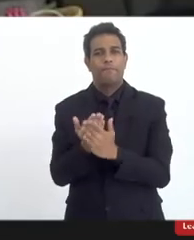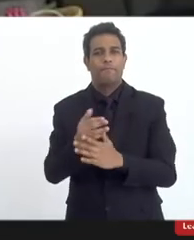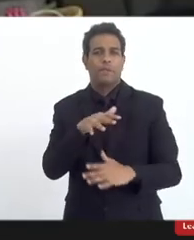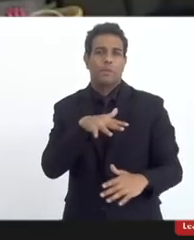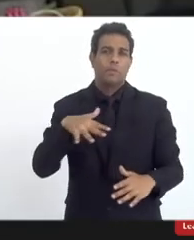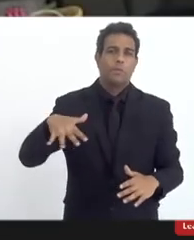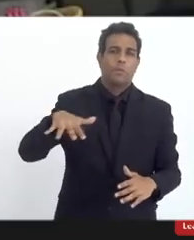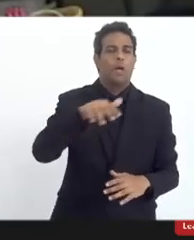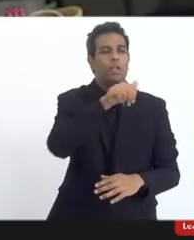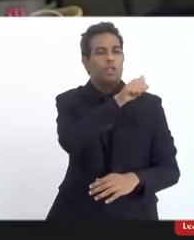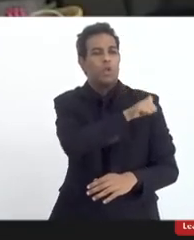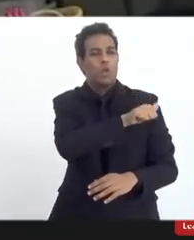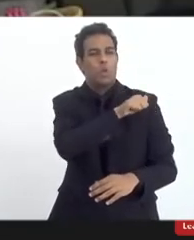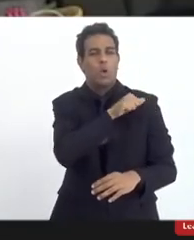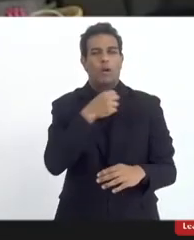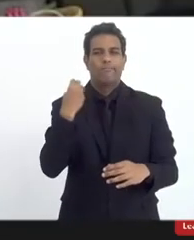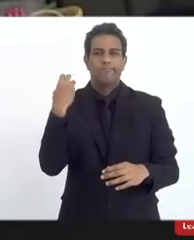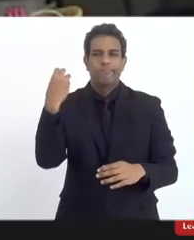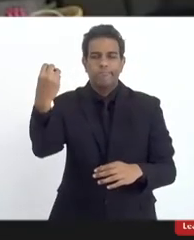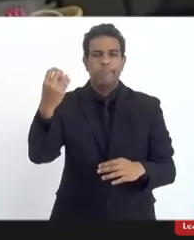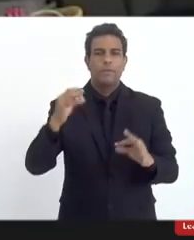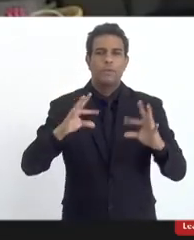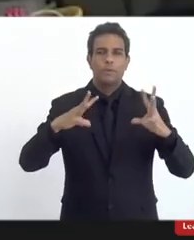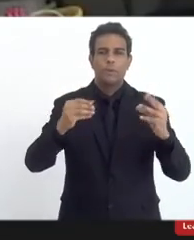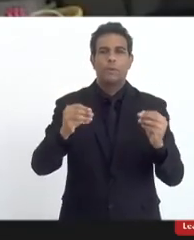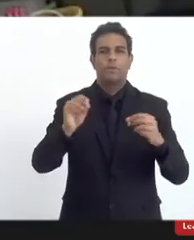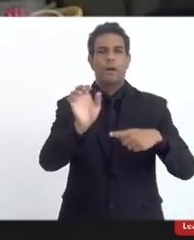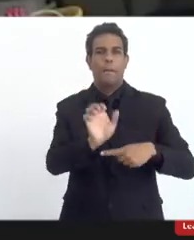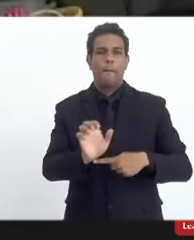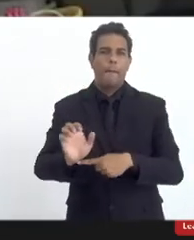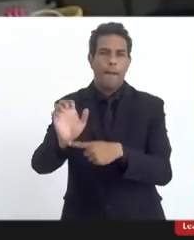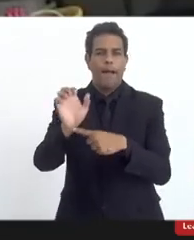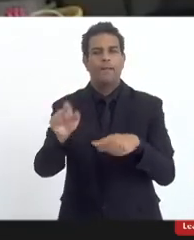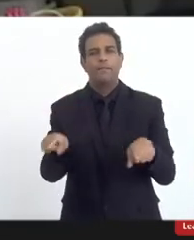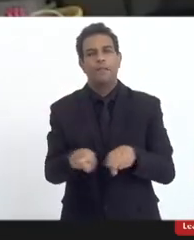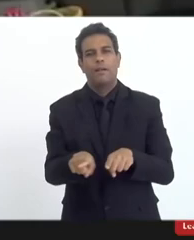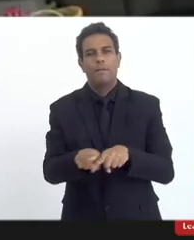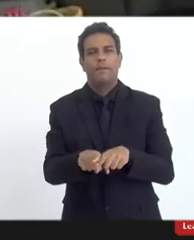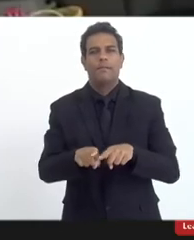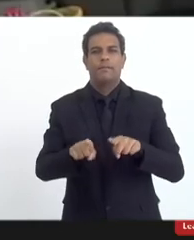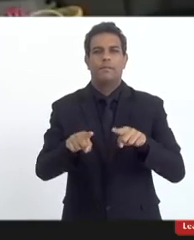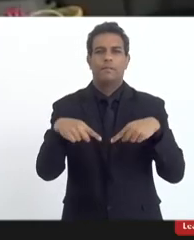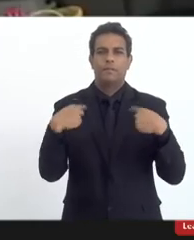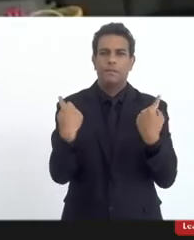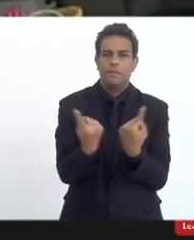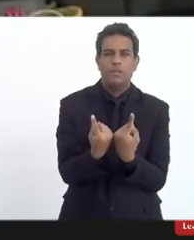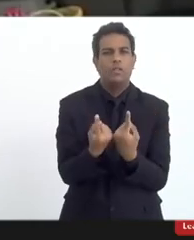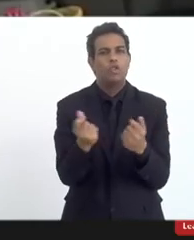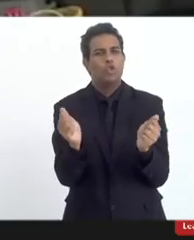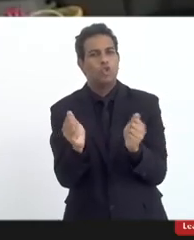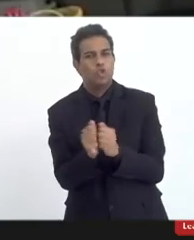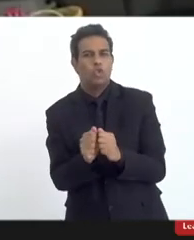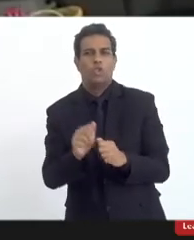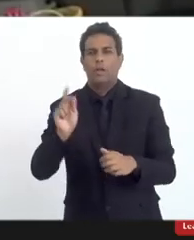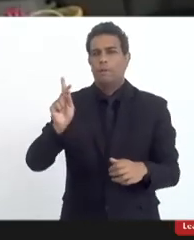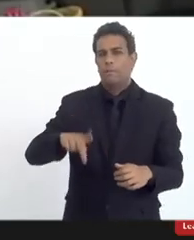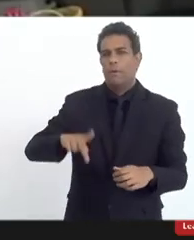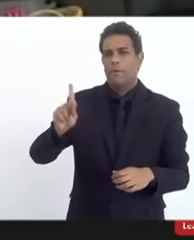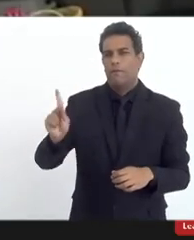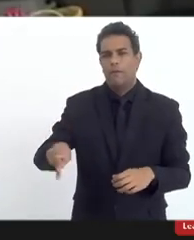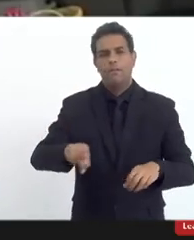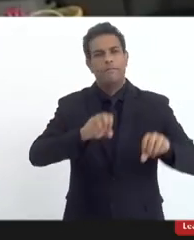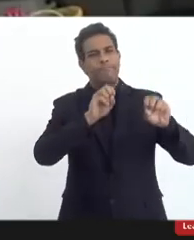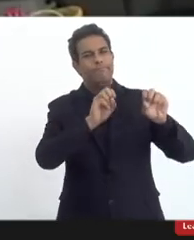o estado viajava por todo o estado tendo reuniões com os professores de ensino religioso